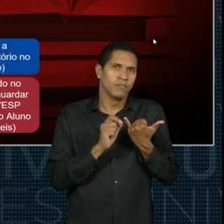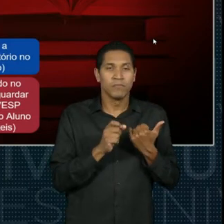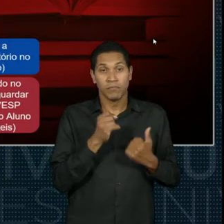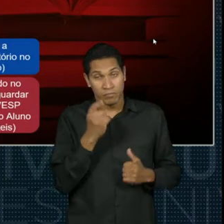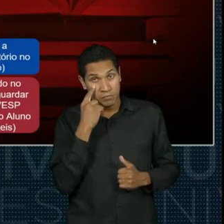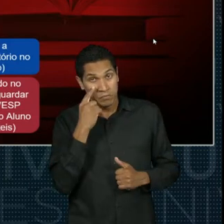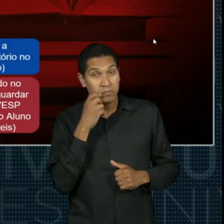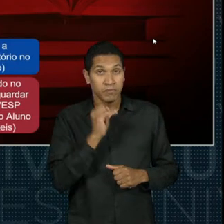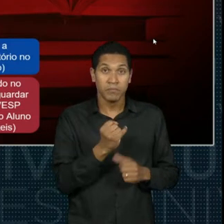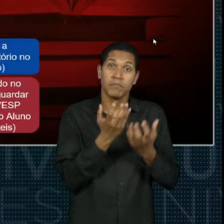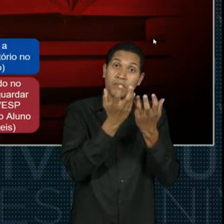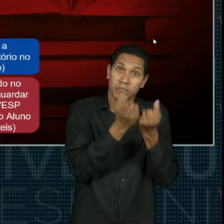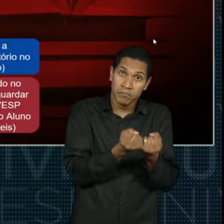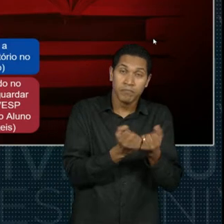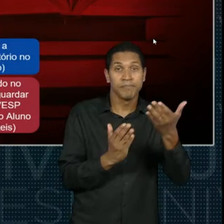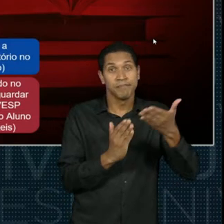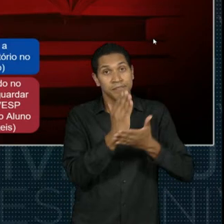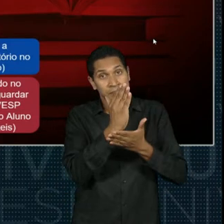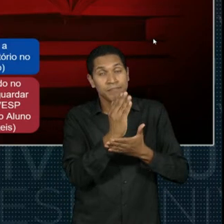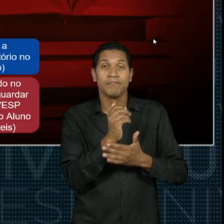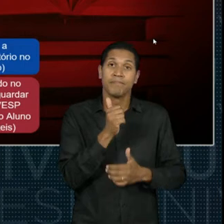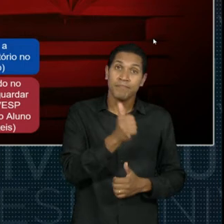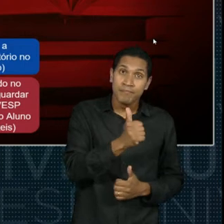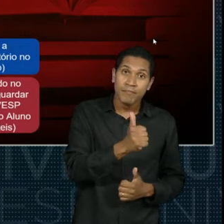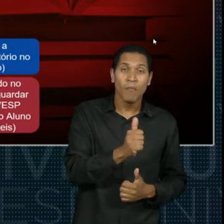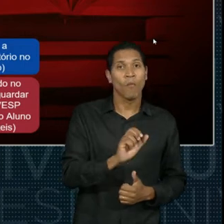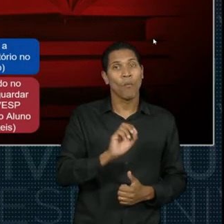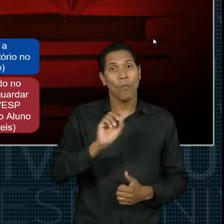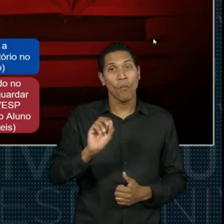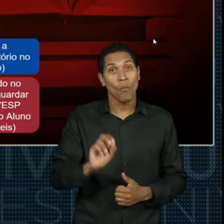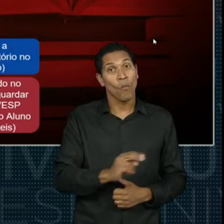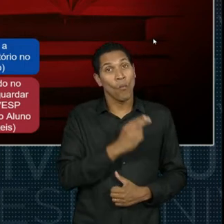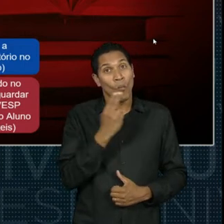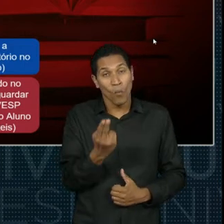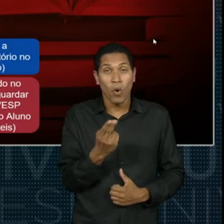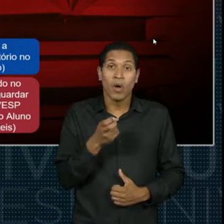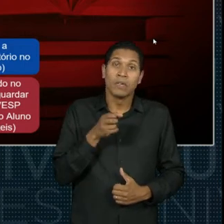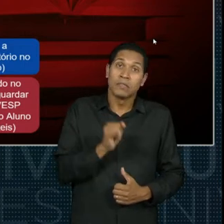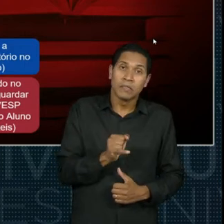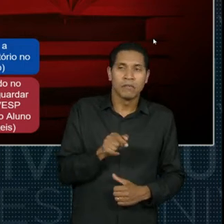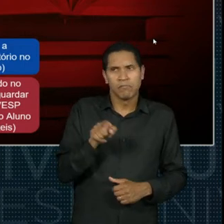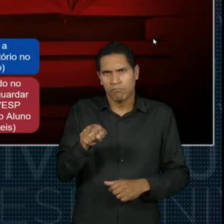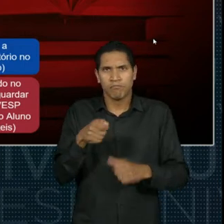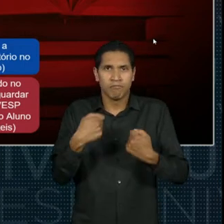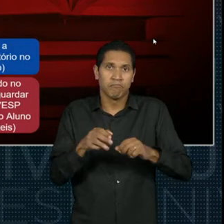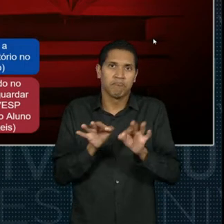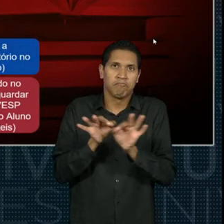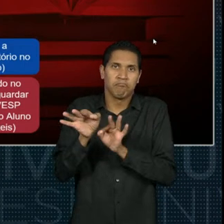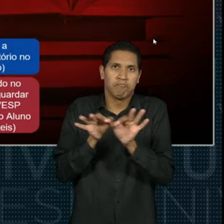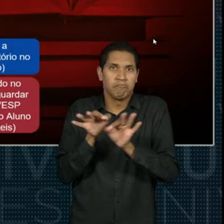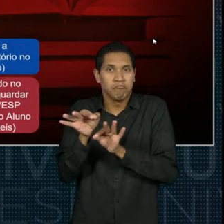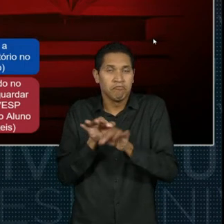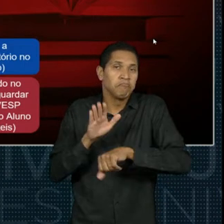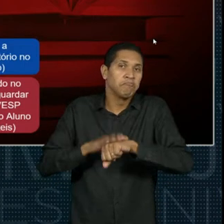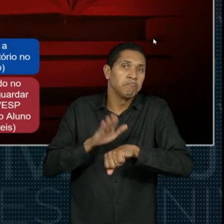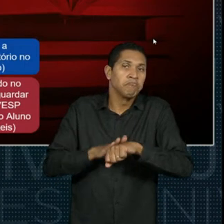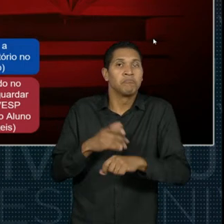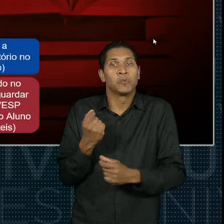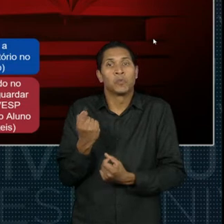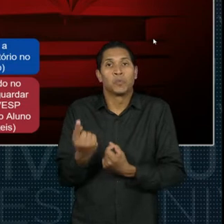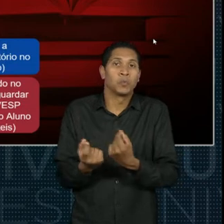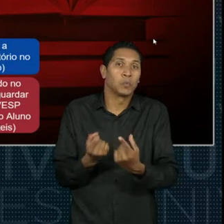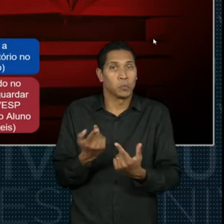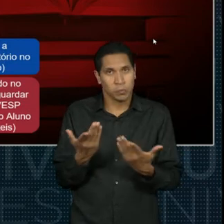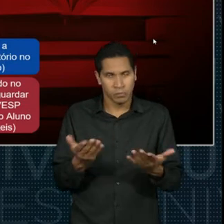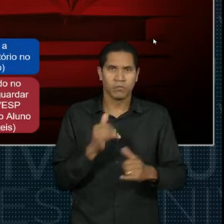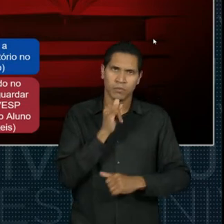essa certificação foi aprovada, se essa documentação foi aprovada ou se o aluno precisa realizar algum ajuste e